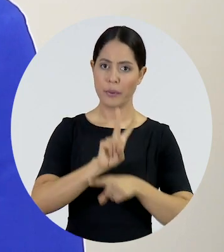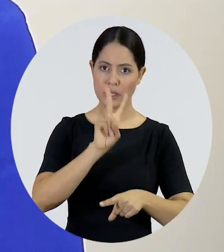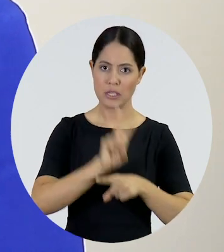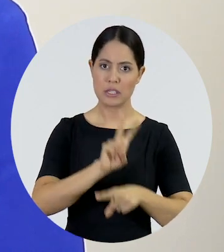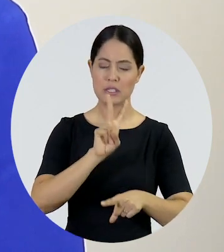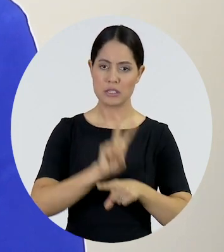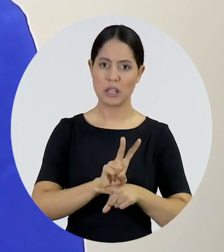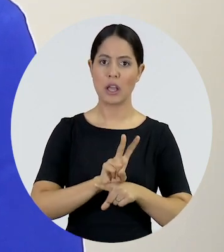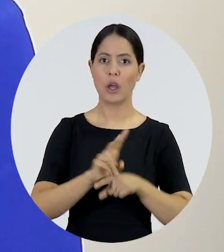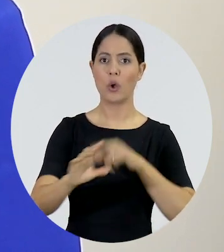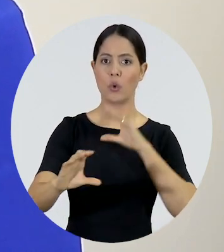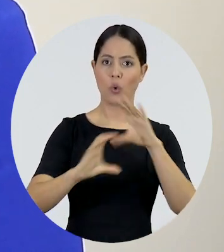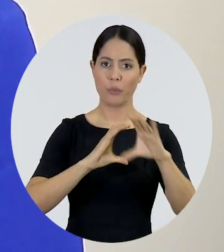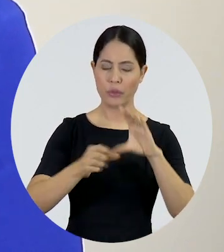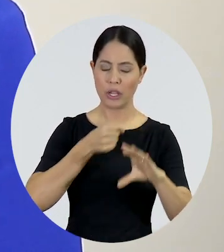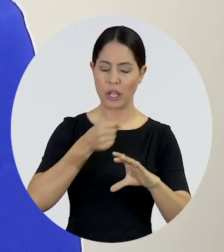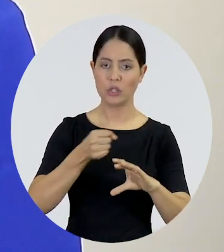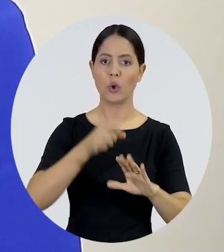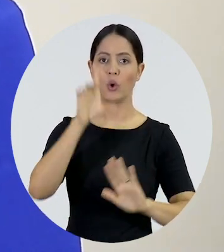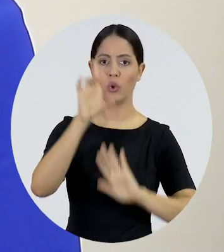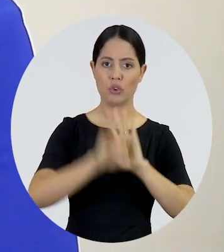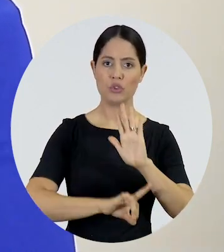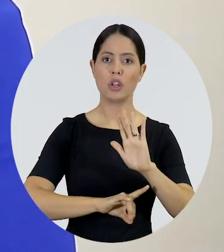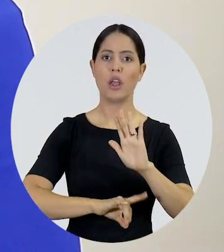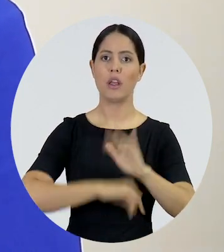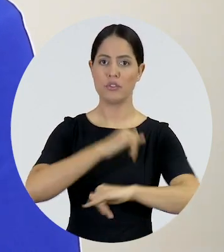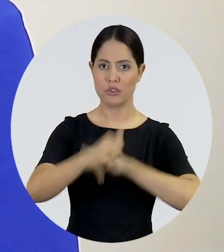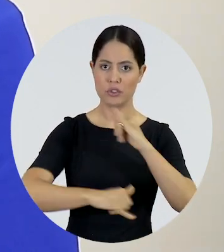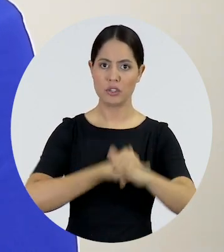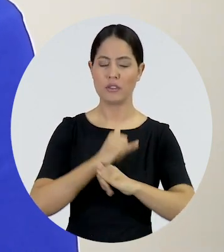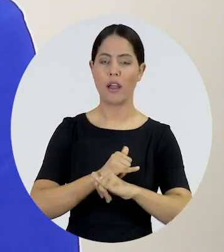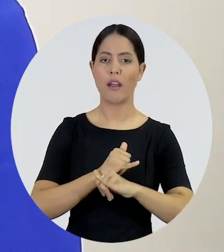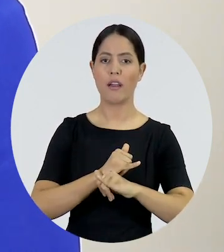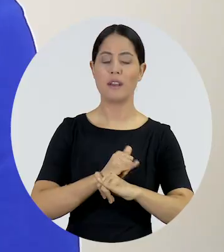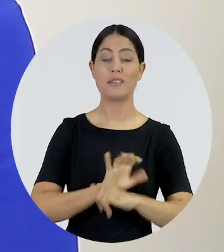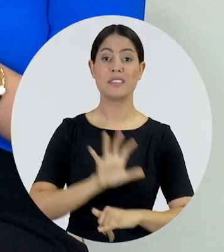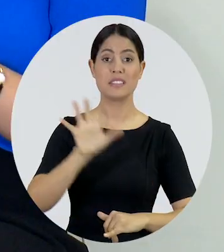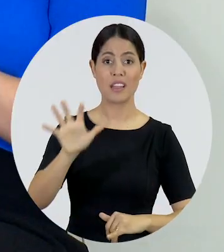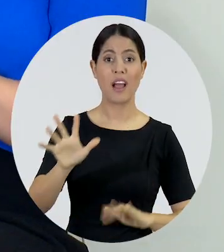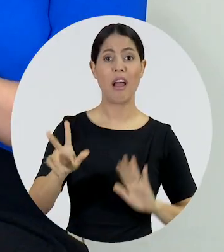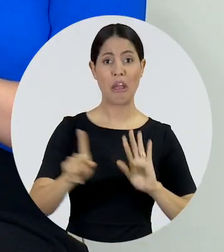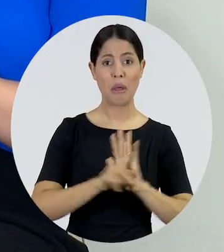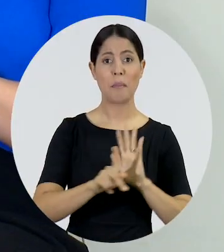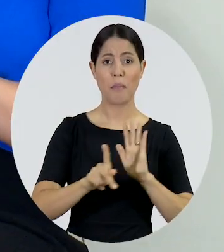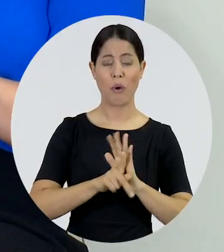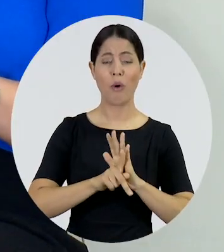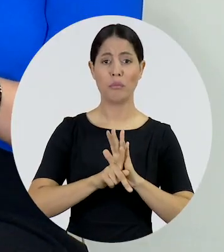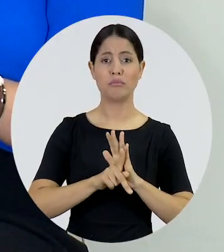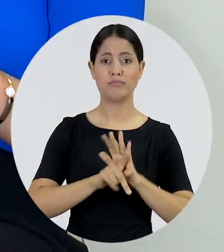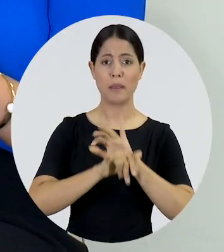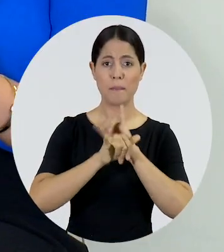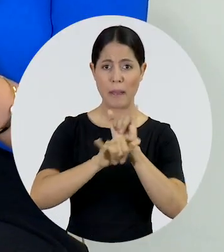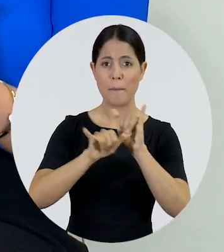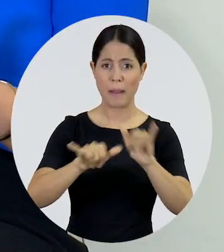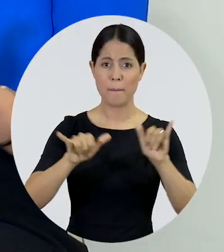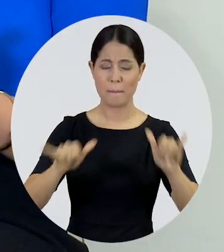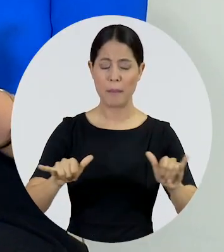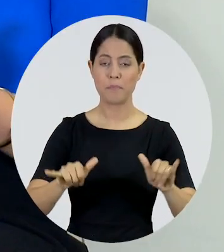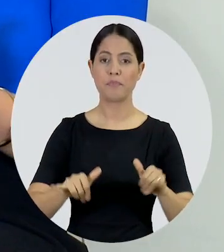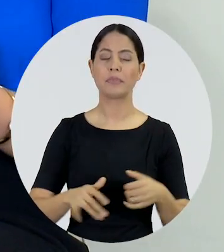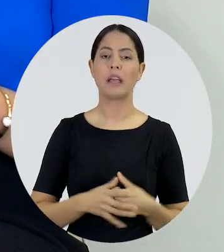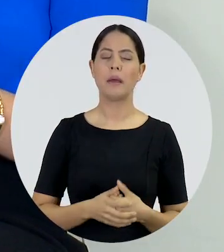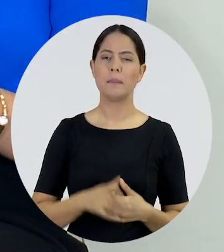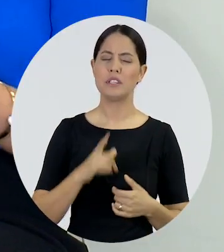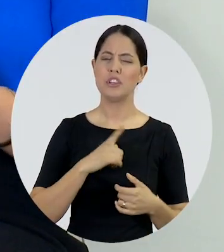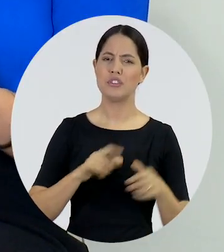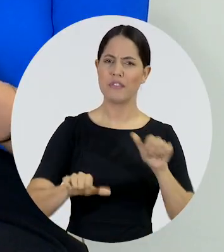de comunicadores, da transparência, direitos digitais e do cenário midiático. E a verdade, quando a gente olha para esses cinco eixos, a gente